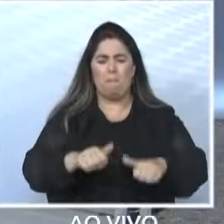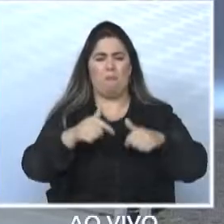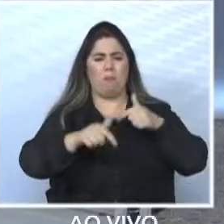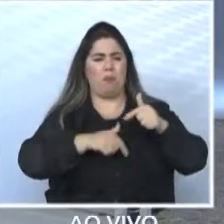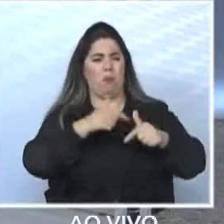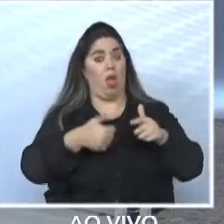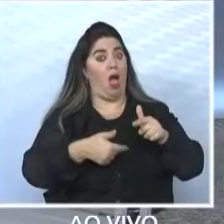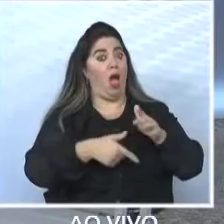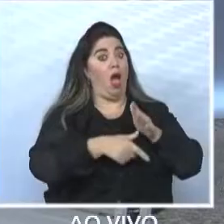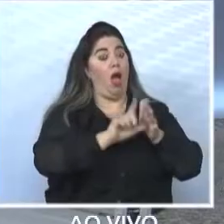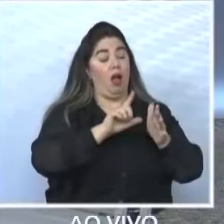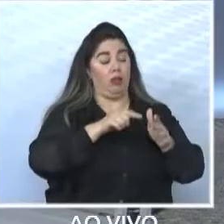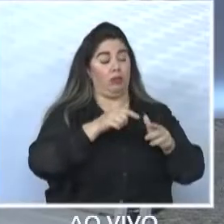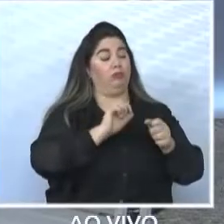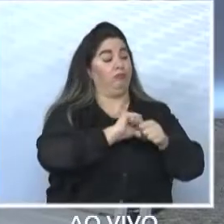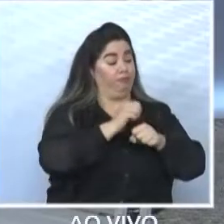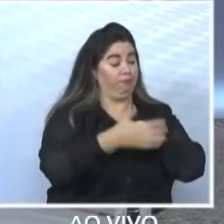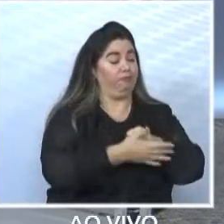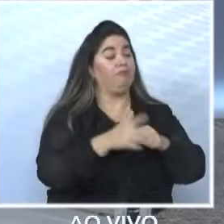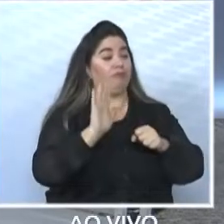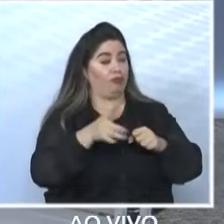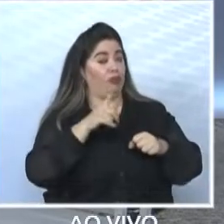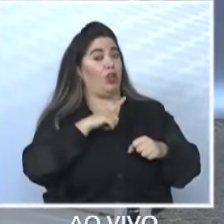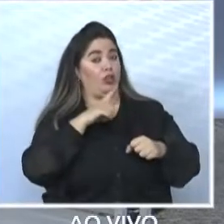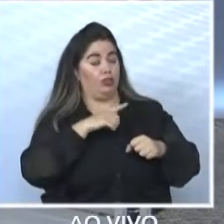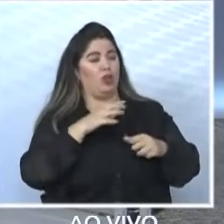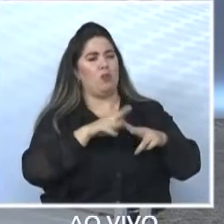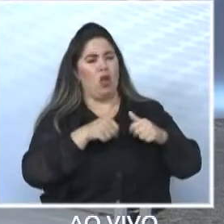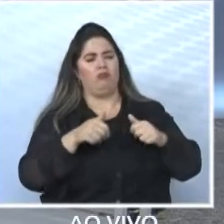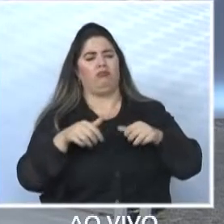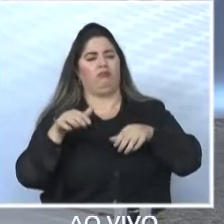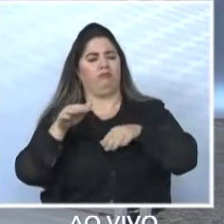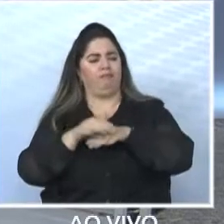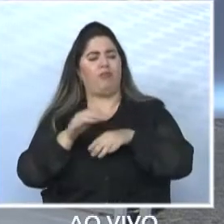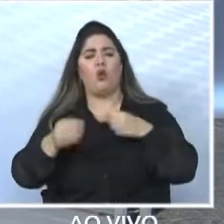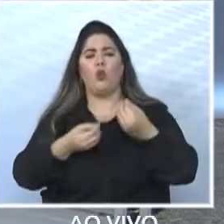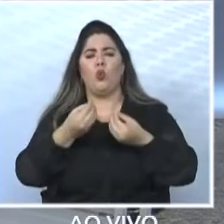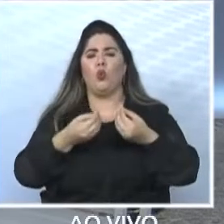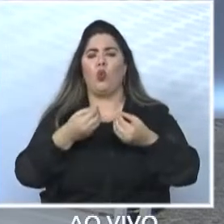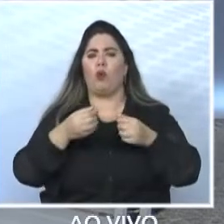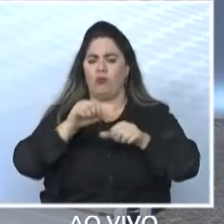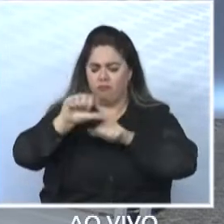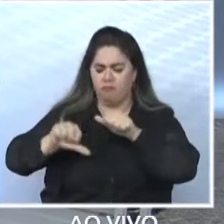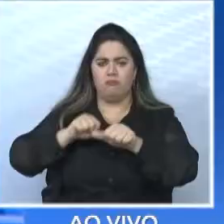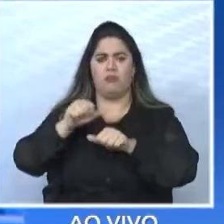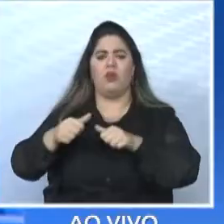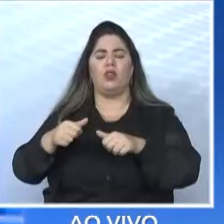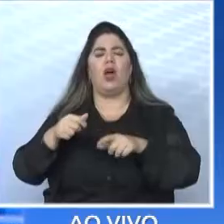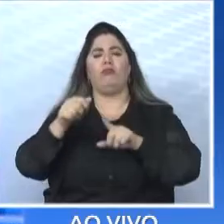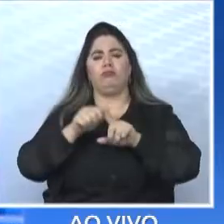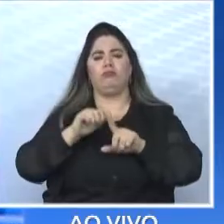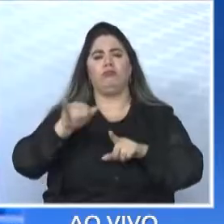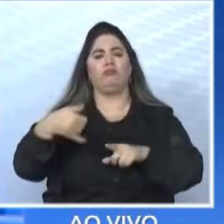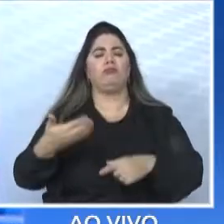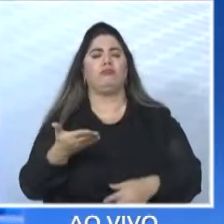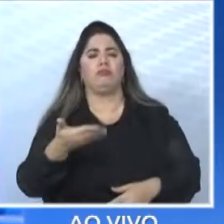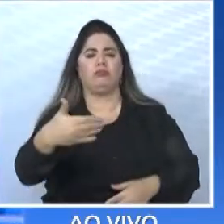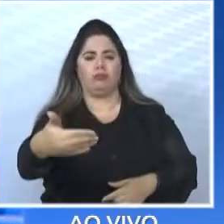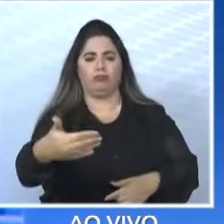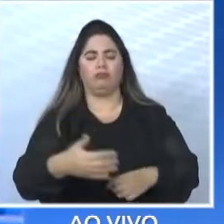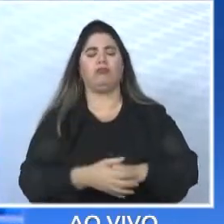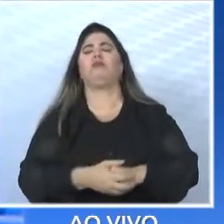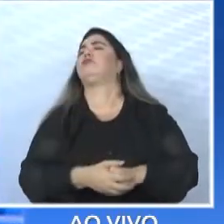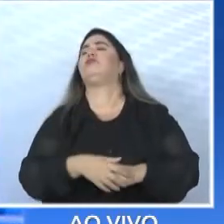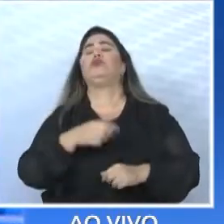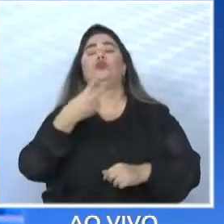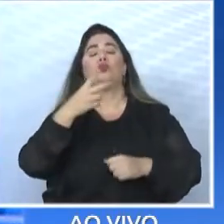Franca, na questão também, principalmente, do calçado. Como reverter isso? Como o senhor pretende fazer a partir de janeiro, caso ganhe? Veja que, por dois anos seguidos,